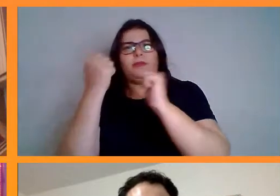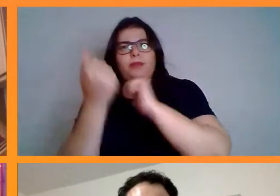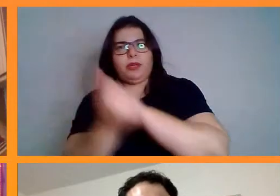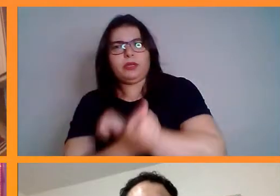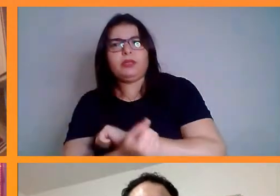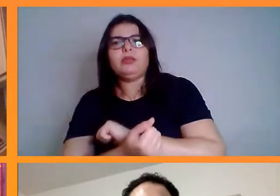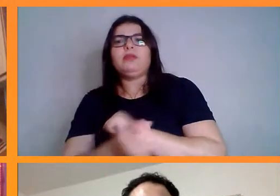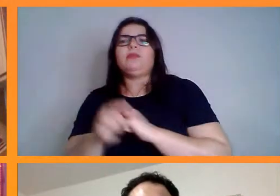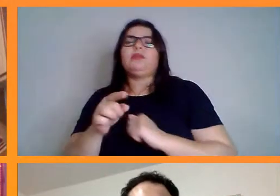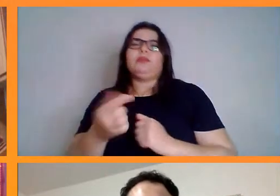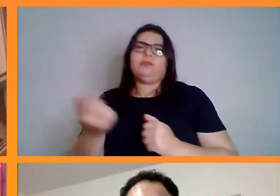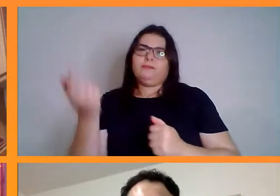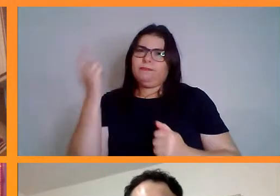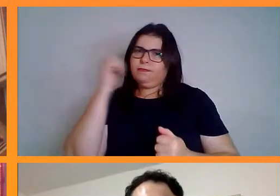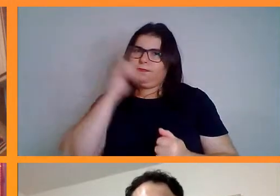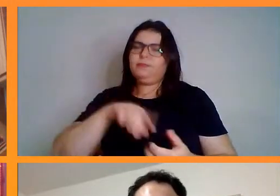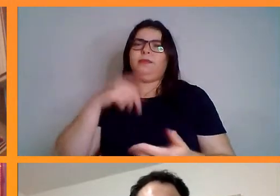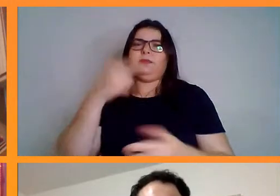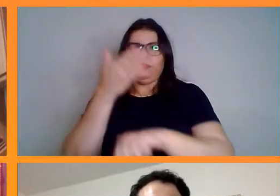praticar.